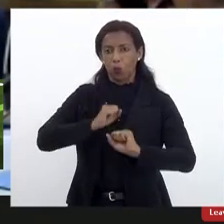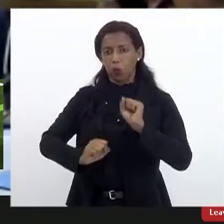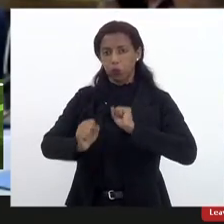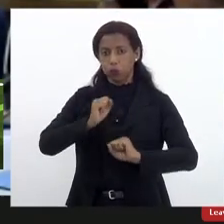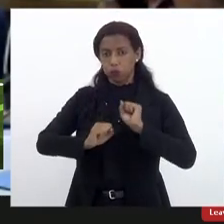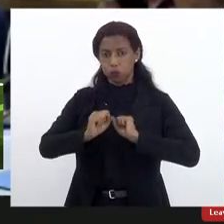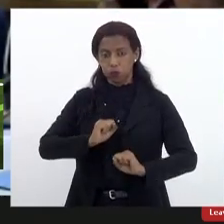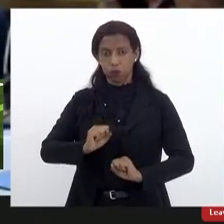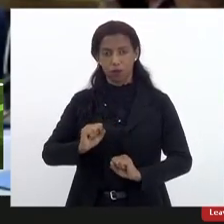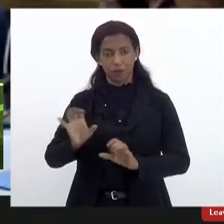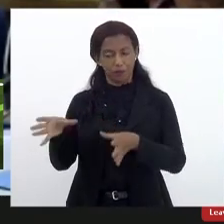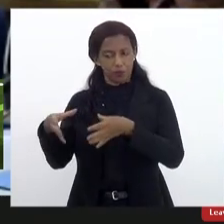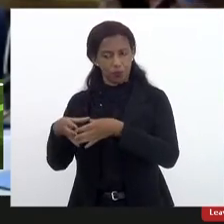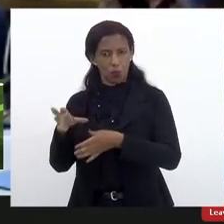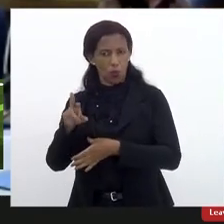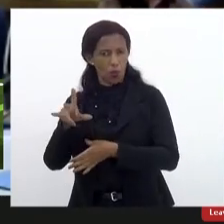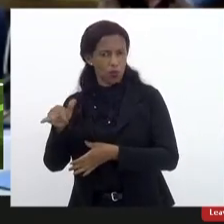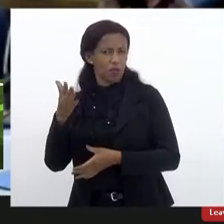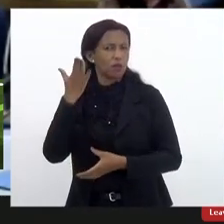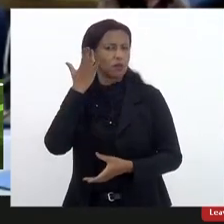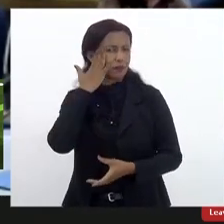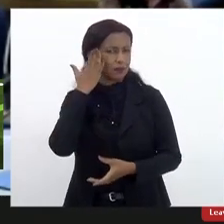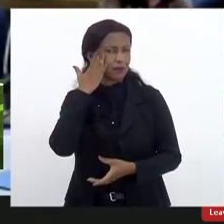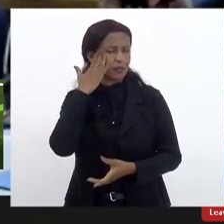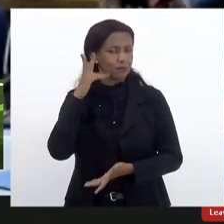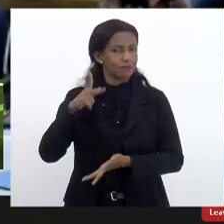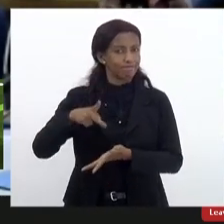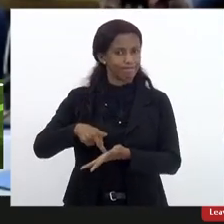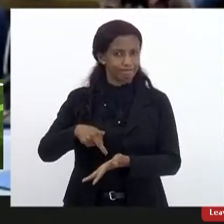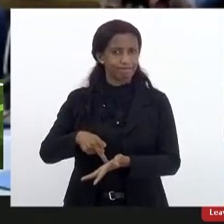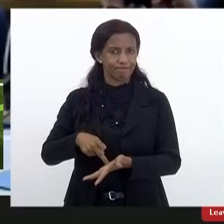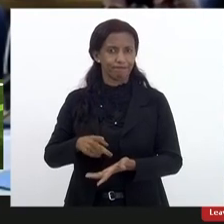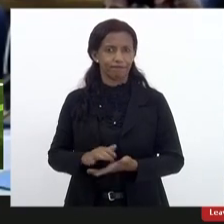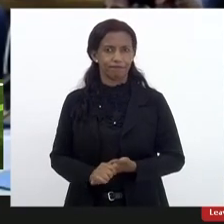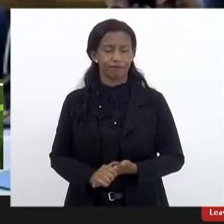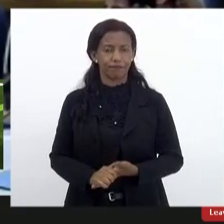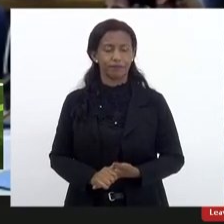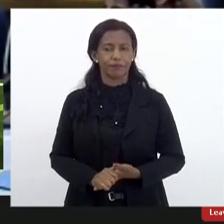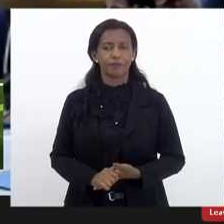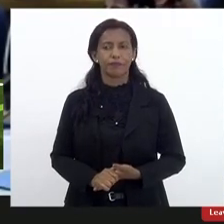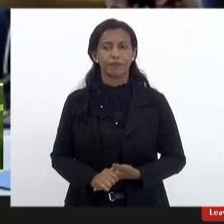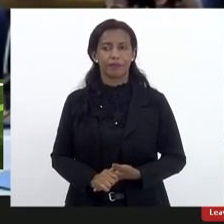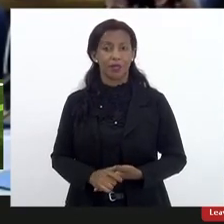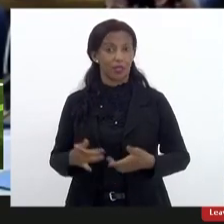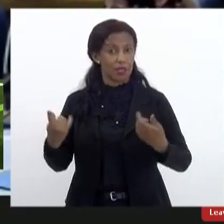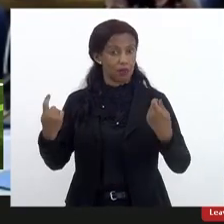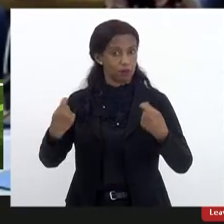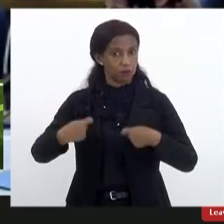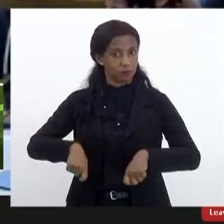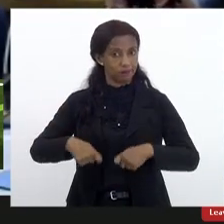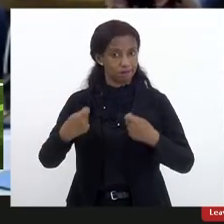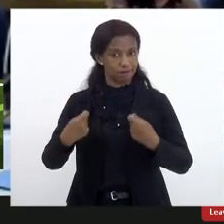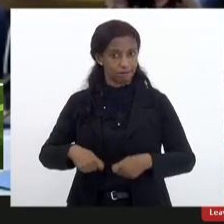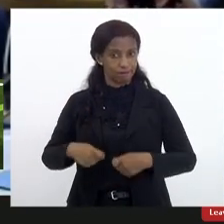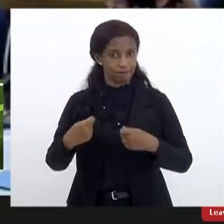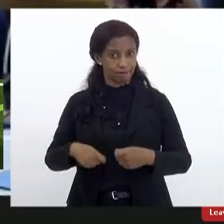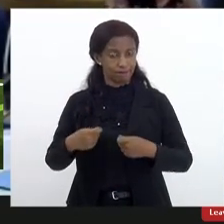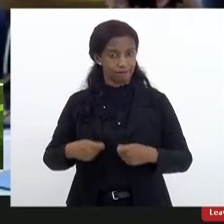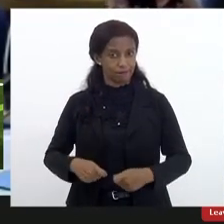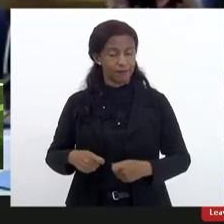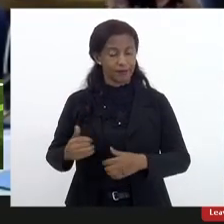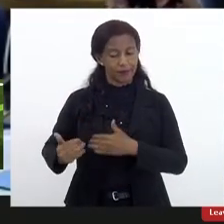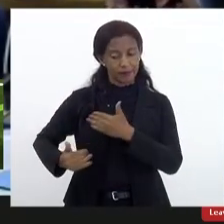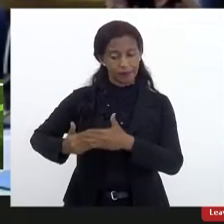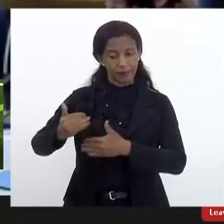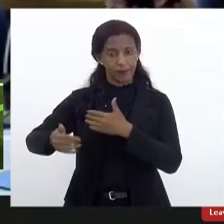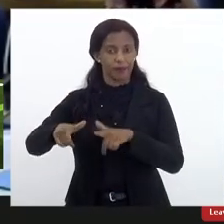do Conselho que a gente sabe que são realmente verdadeiras e necessárias para o desempenho do